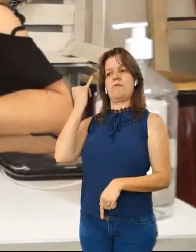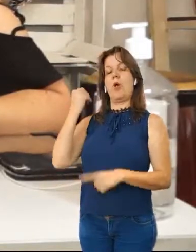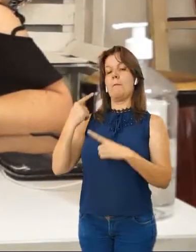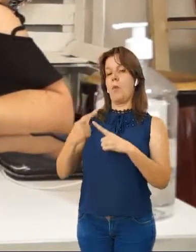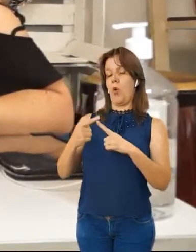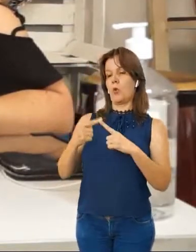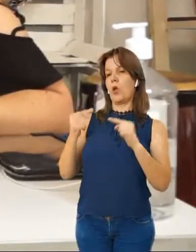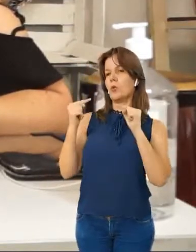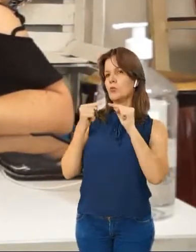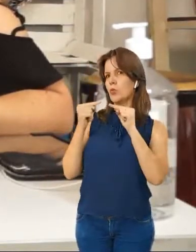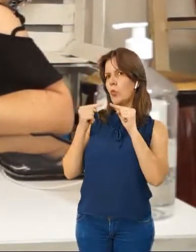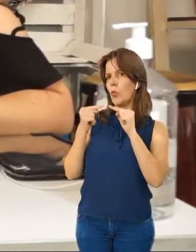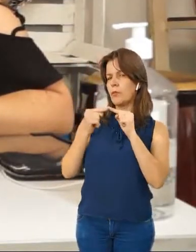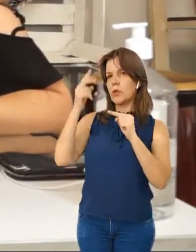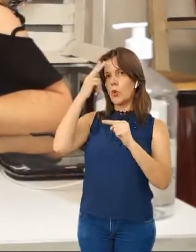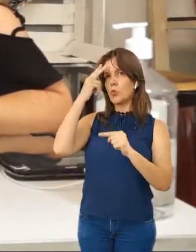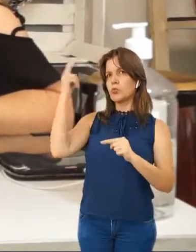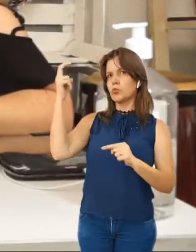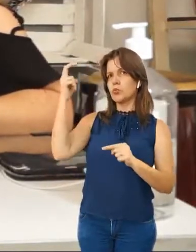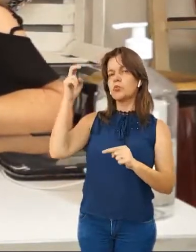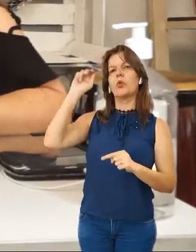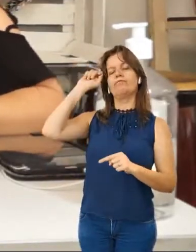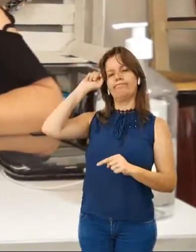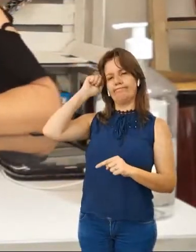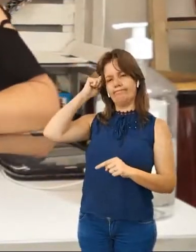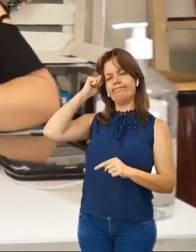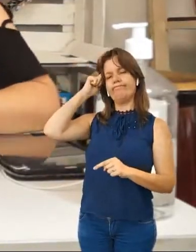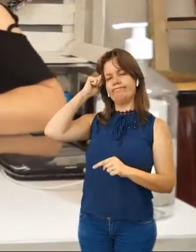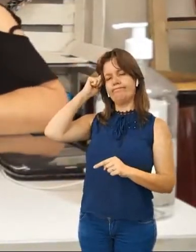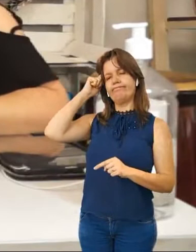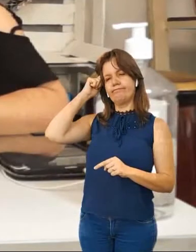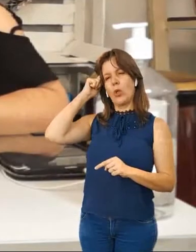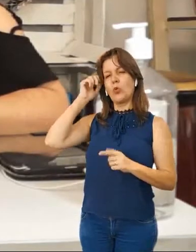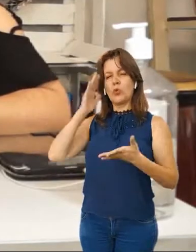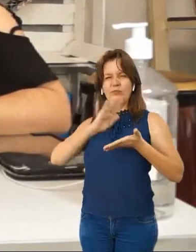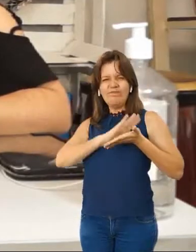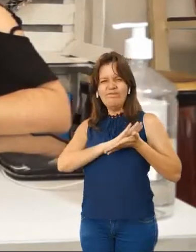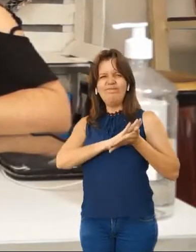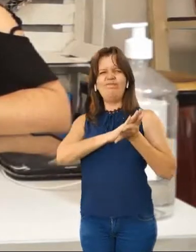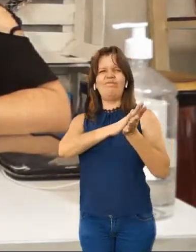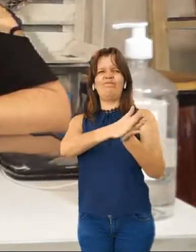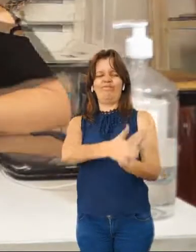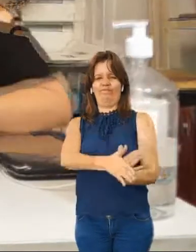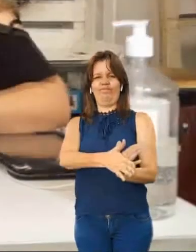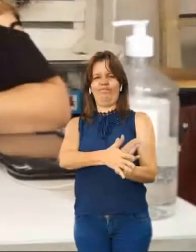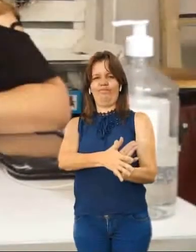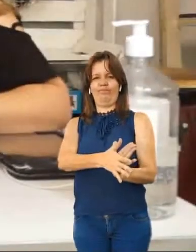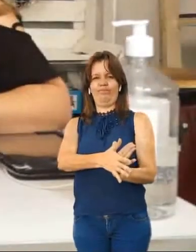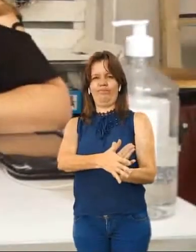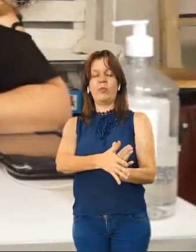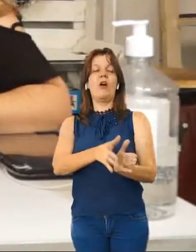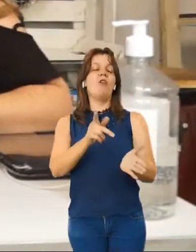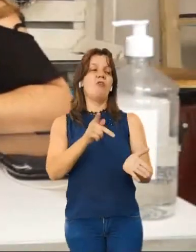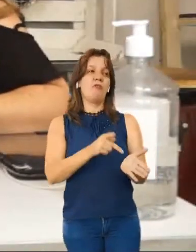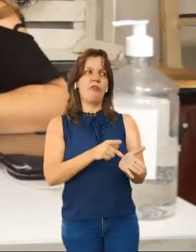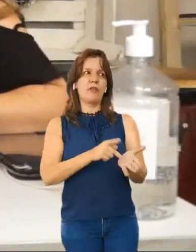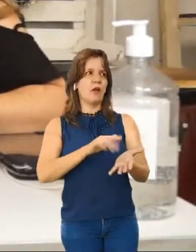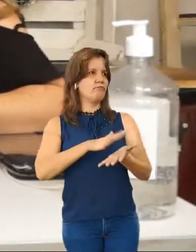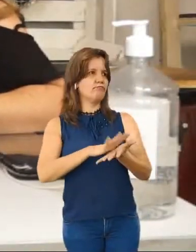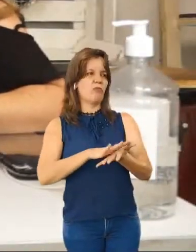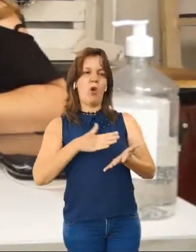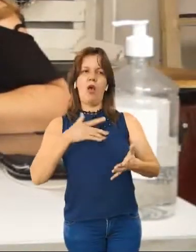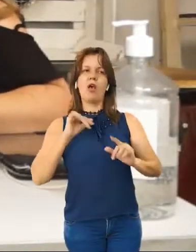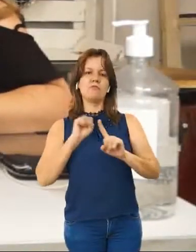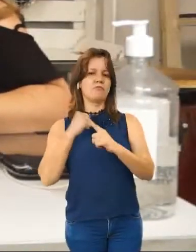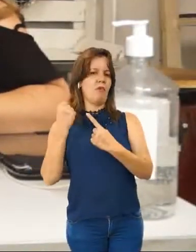que por estar ligado à cultura negra, o samba era perseguido e reprimido. Verdade, o ritmo não era